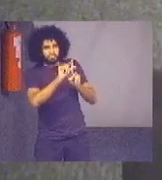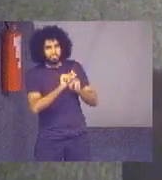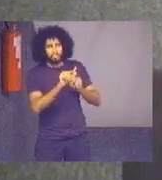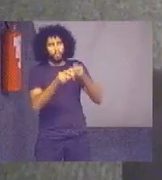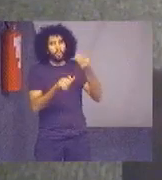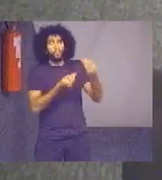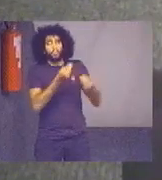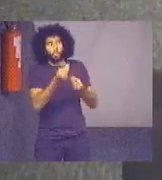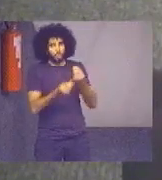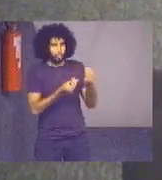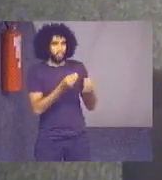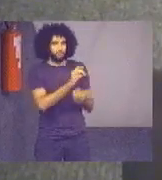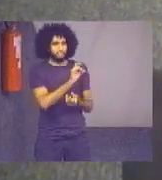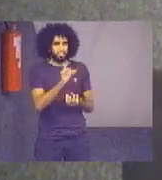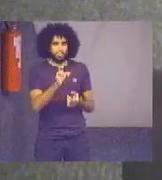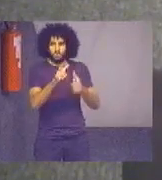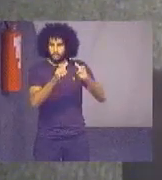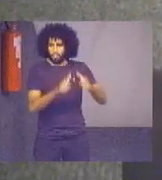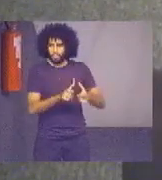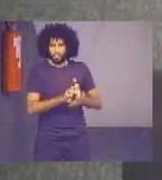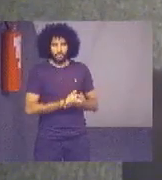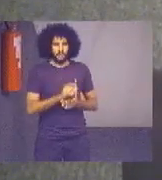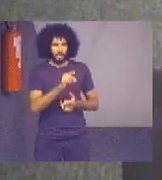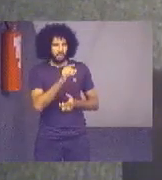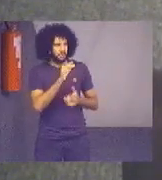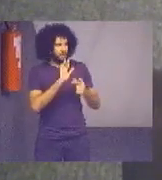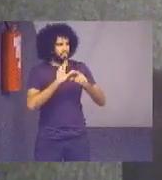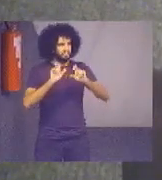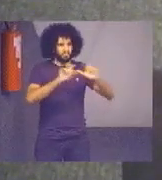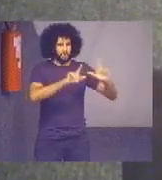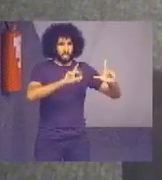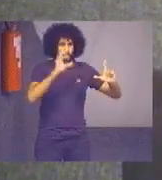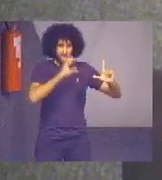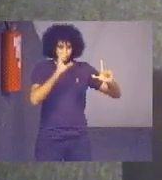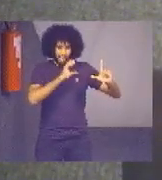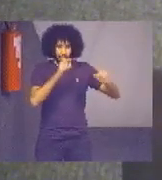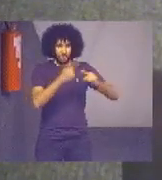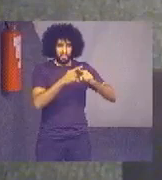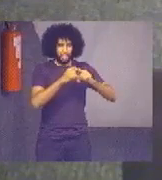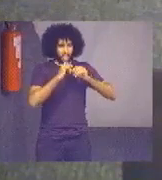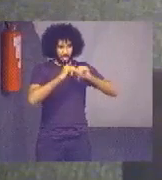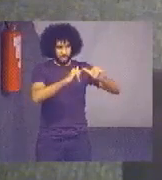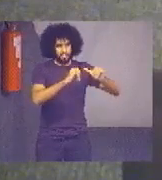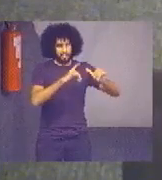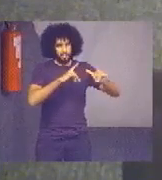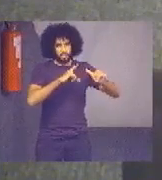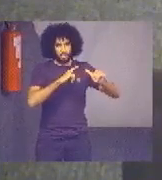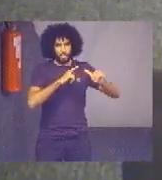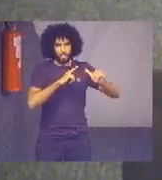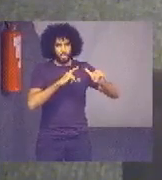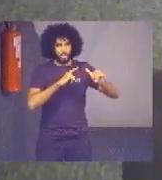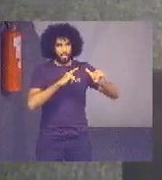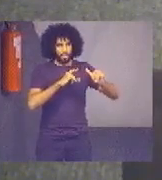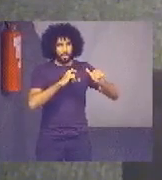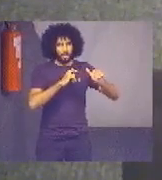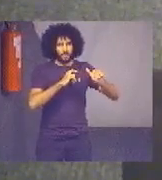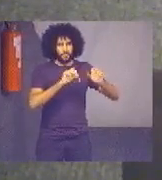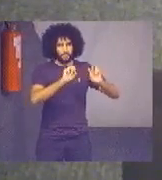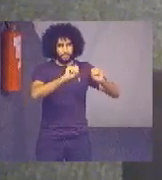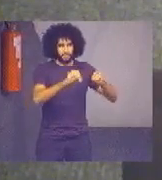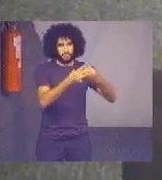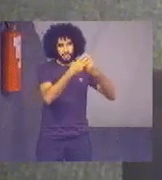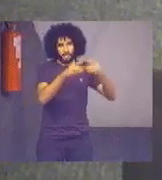seus pares. Vou passar rápido aqui, porque essa informação vai ficar tanto na apresentação quanto tem no balanço também.